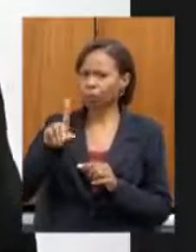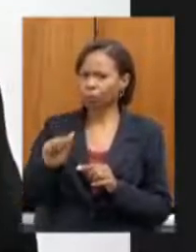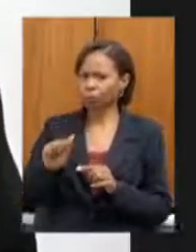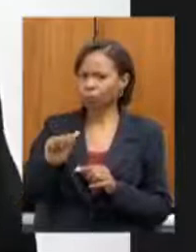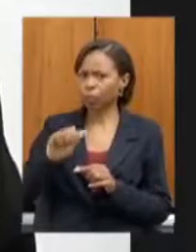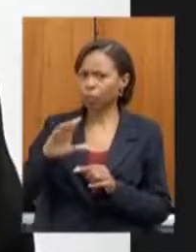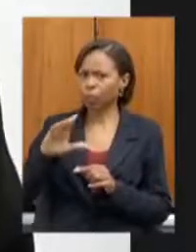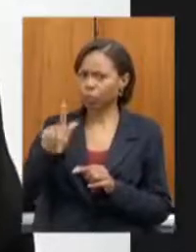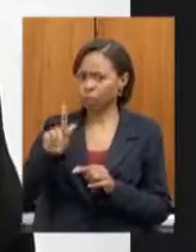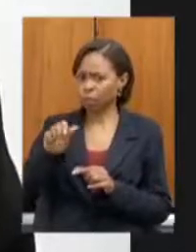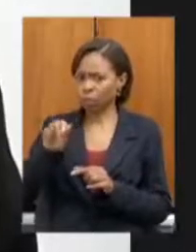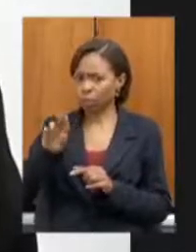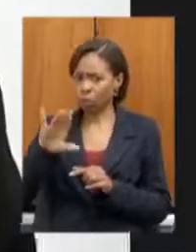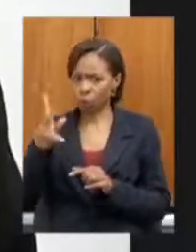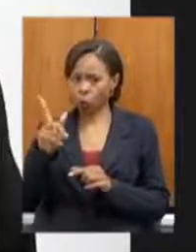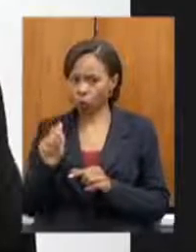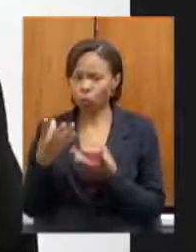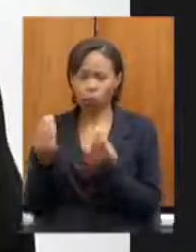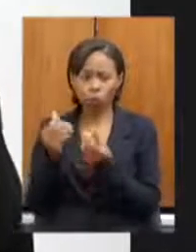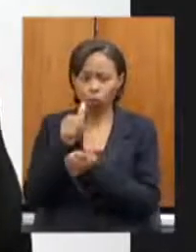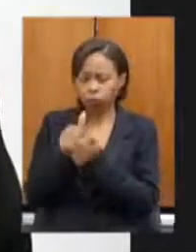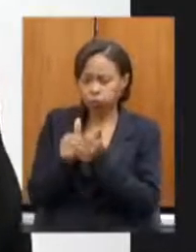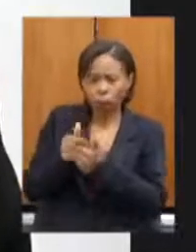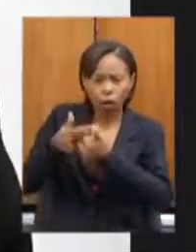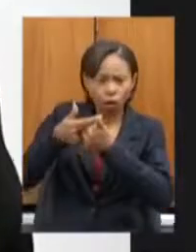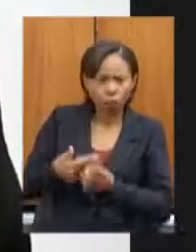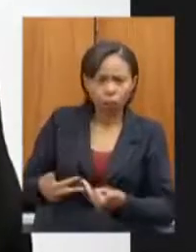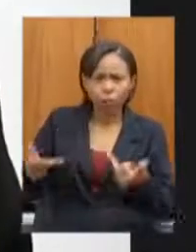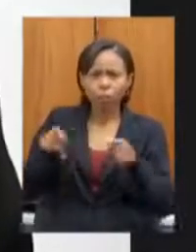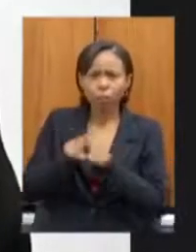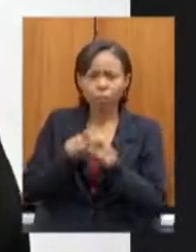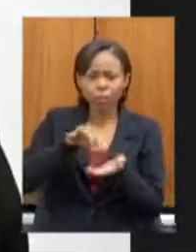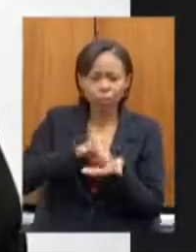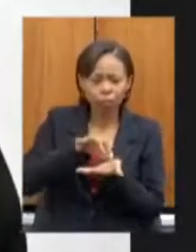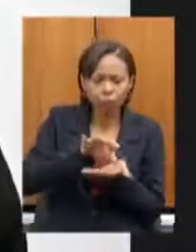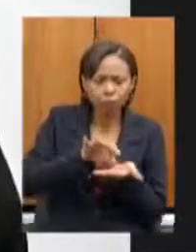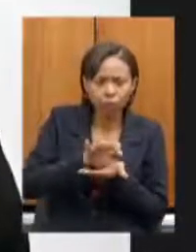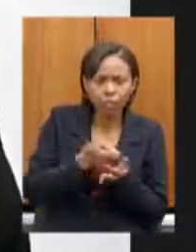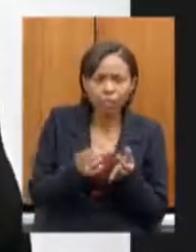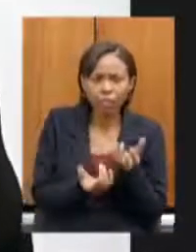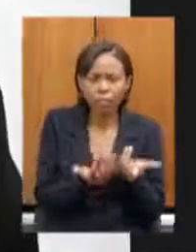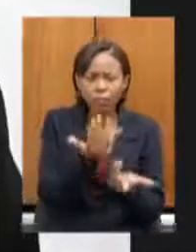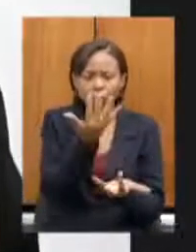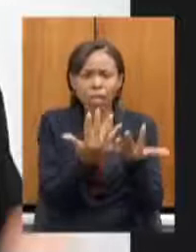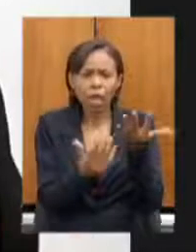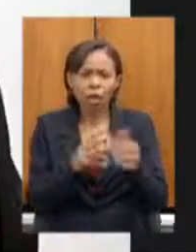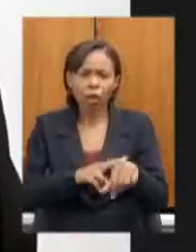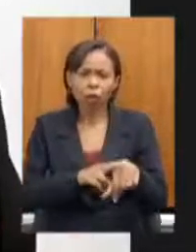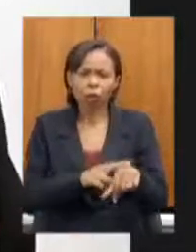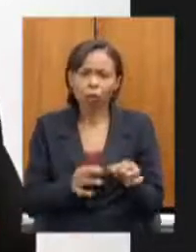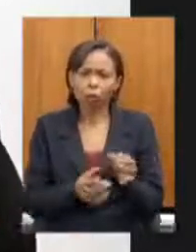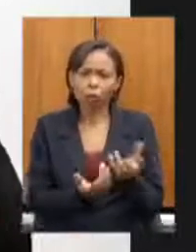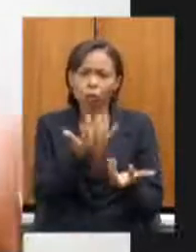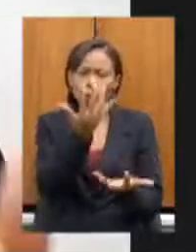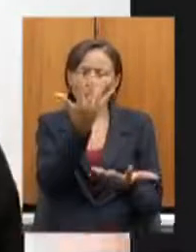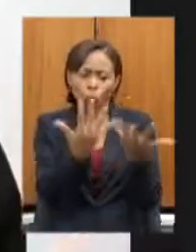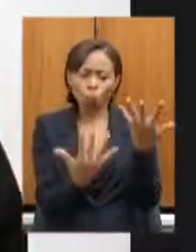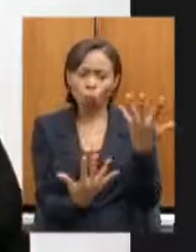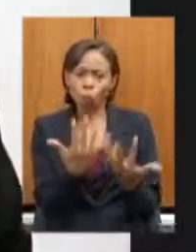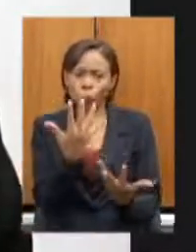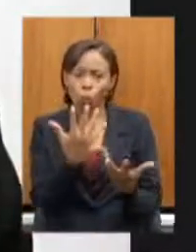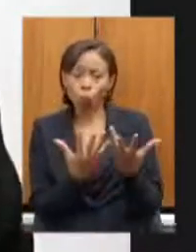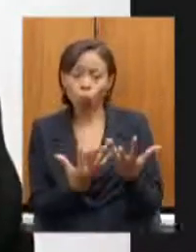grãos de semente de capim 50% praticamente da semente de capim do estado de Minas Gerais e nós estamos lá no 479 o projeto